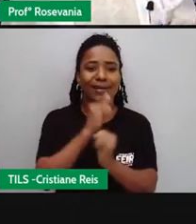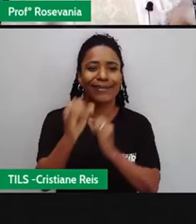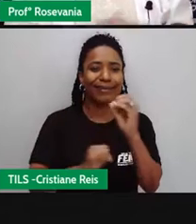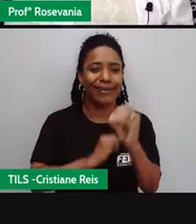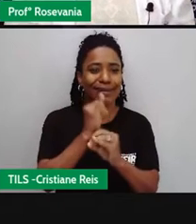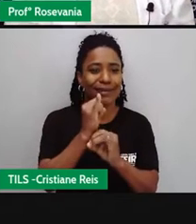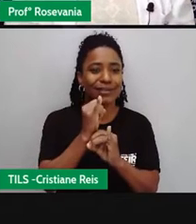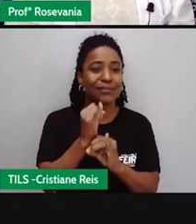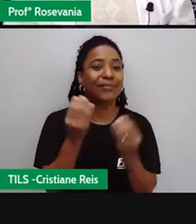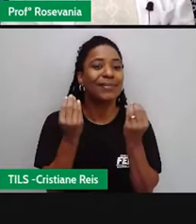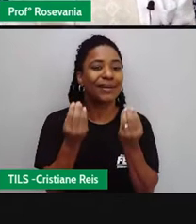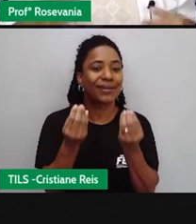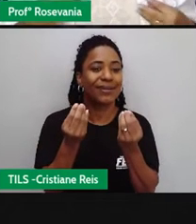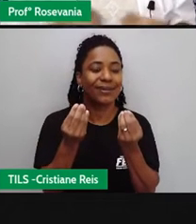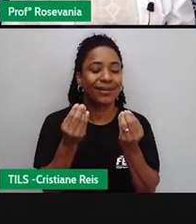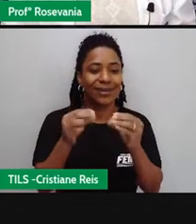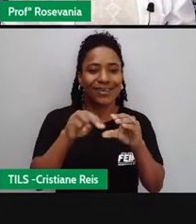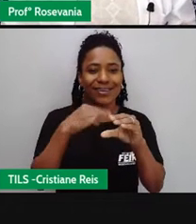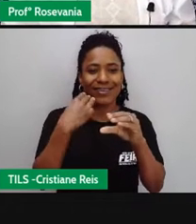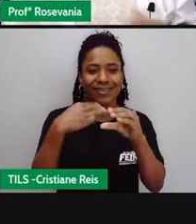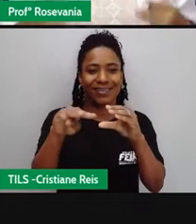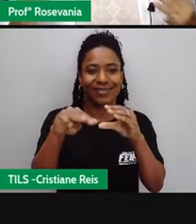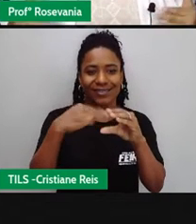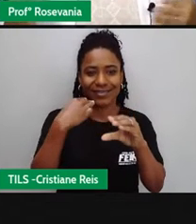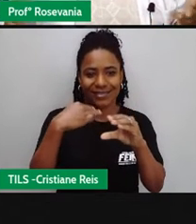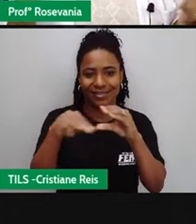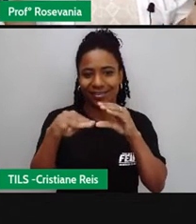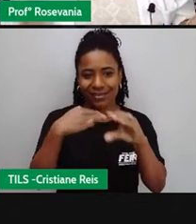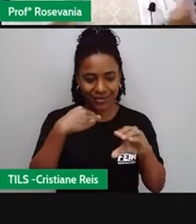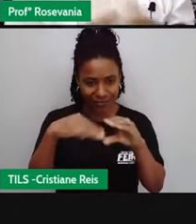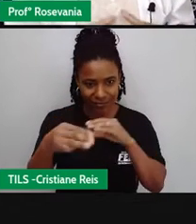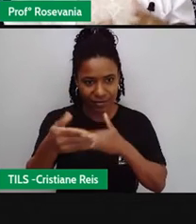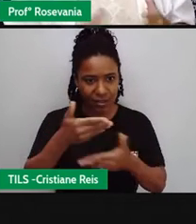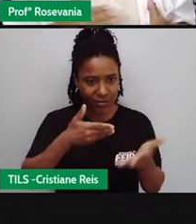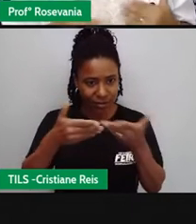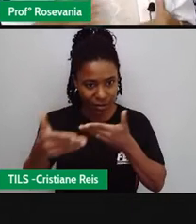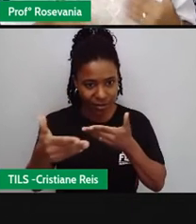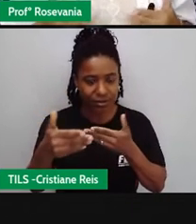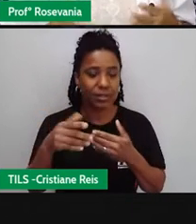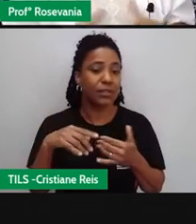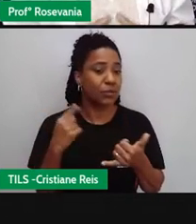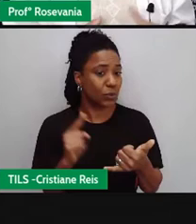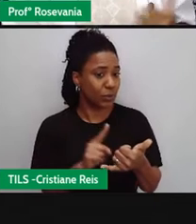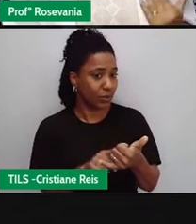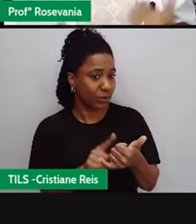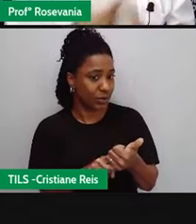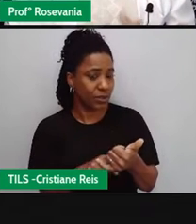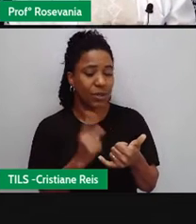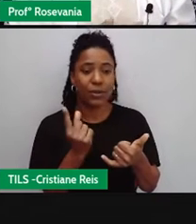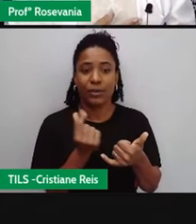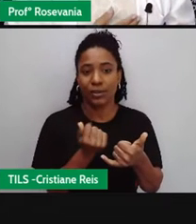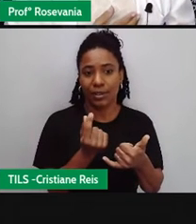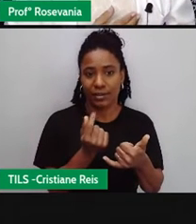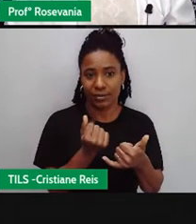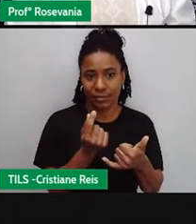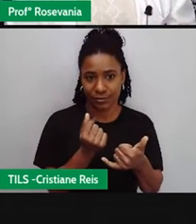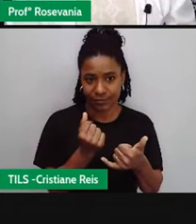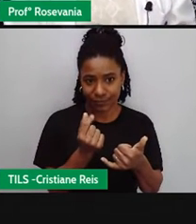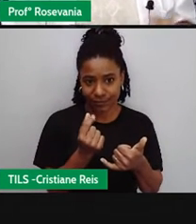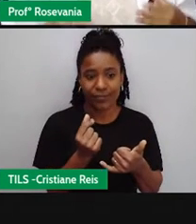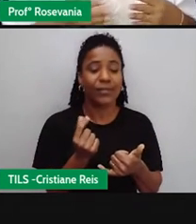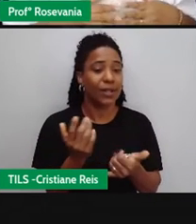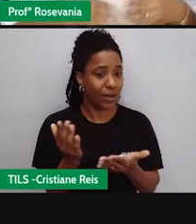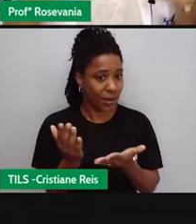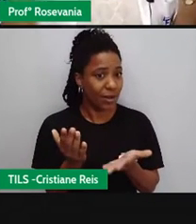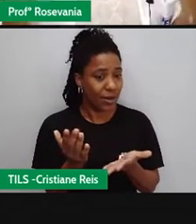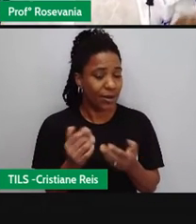perfil, né, dos brasileiros. A gente tem os nossos dados móveis que usam, que a maioria disso também é utilizado, né, na banda larga móvel,